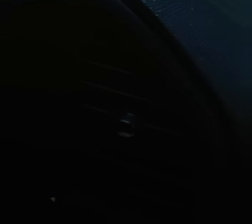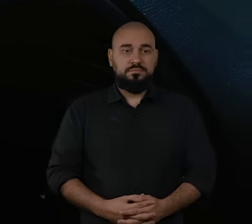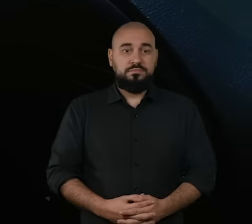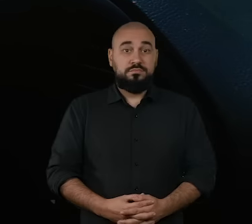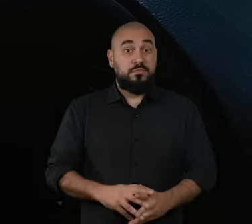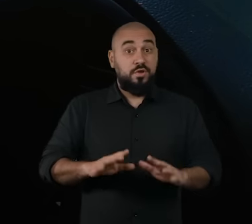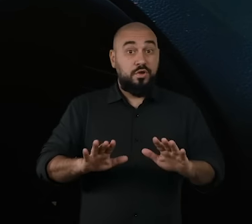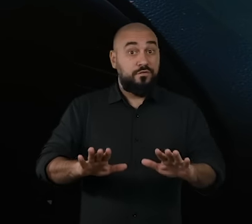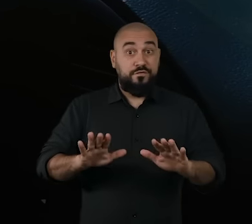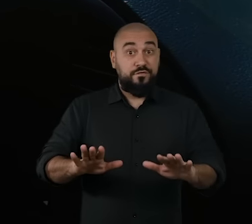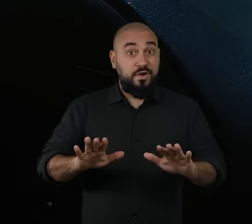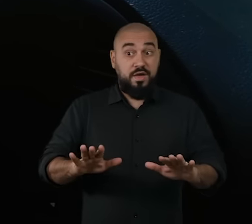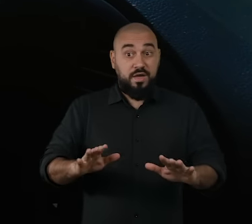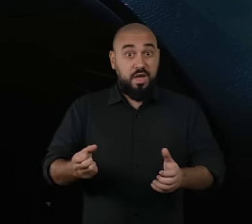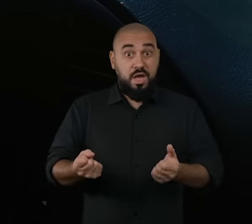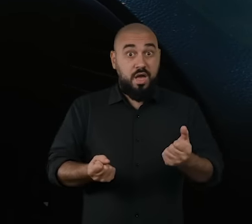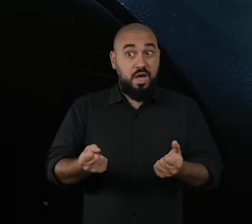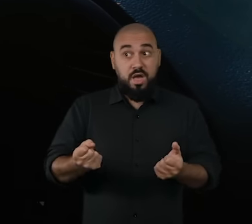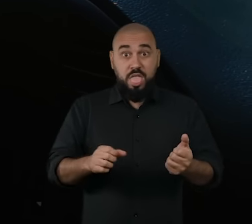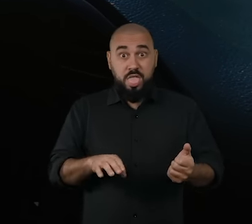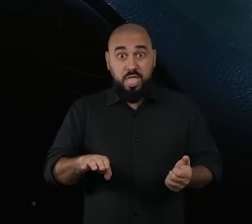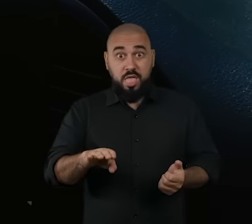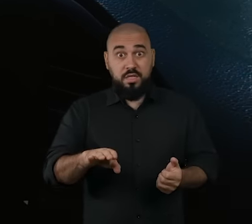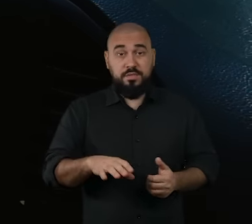Vamos guardar esse momento para sempre.